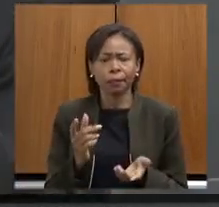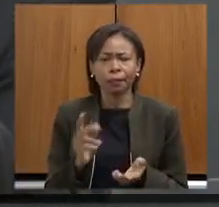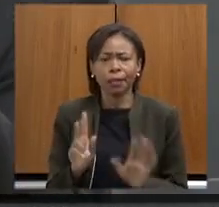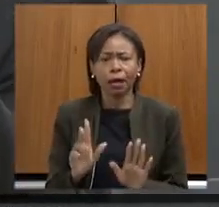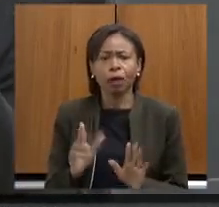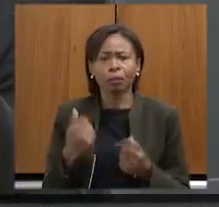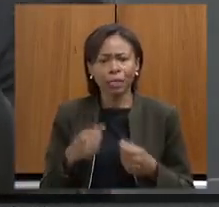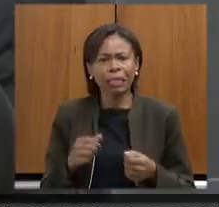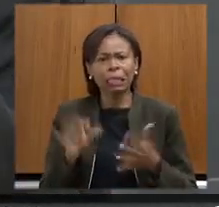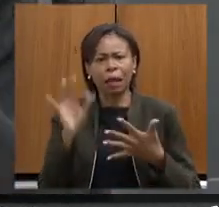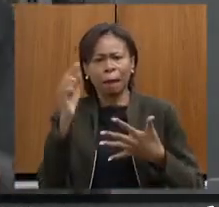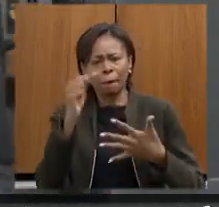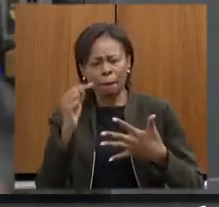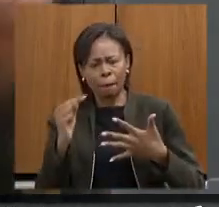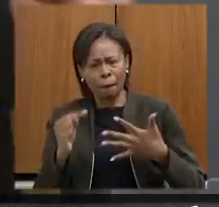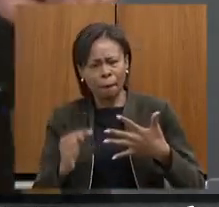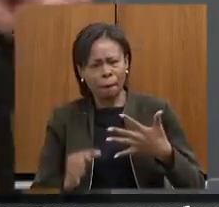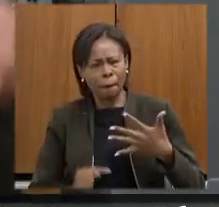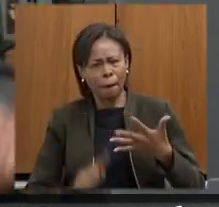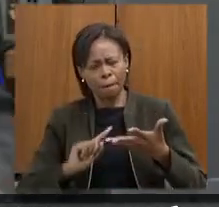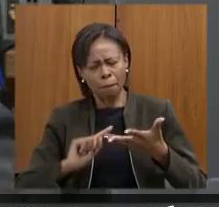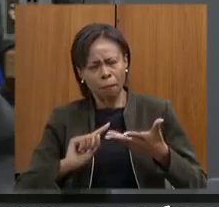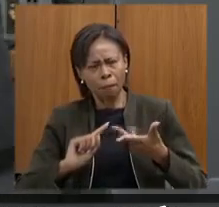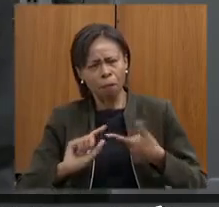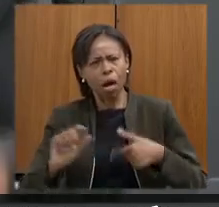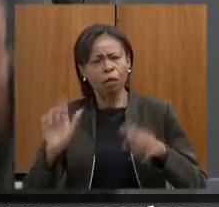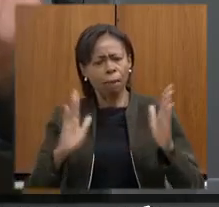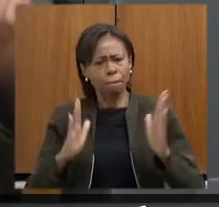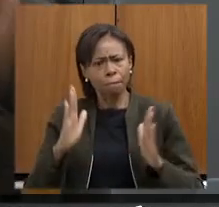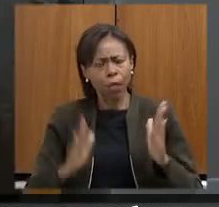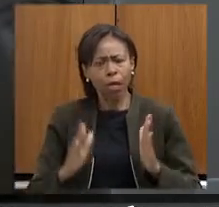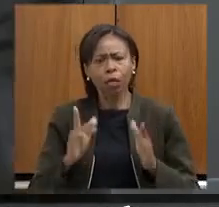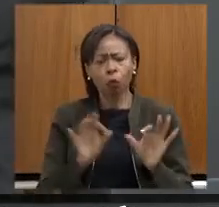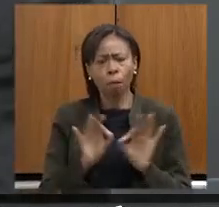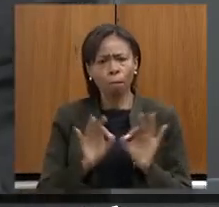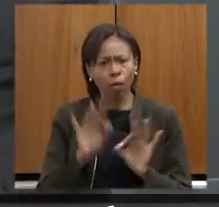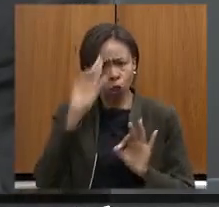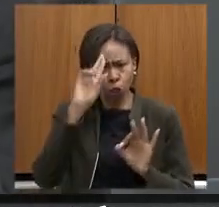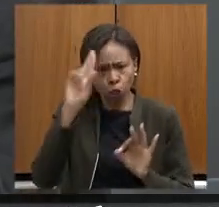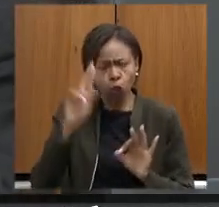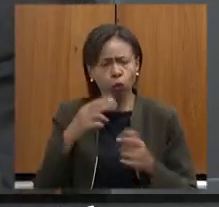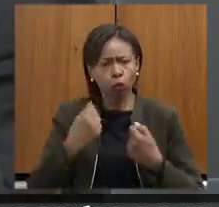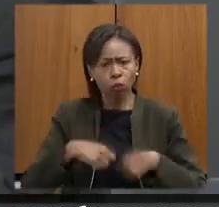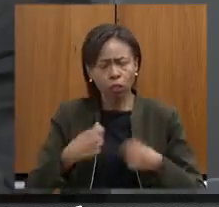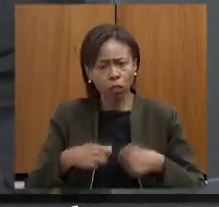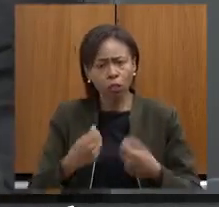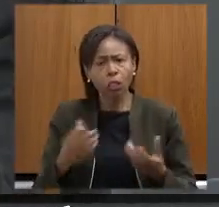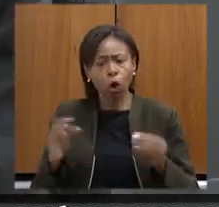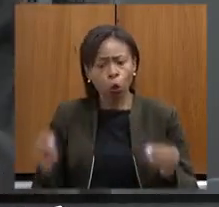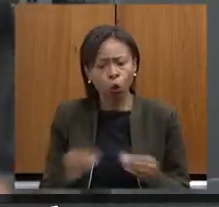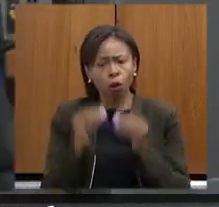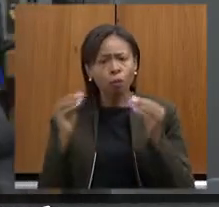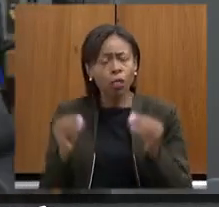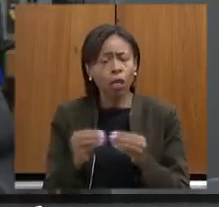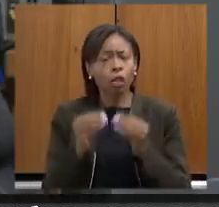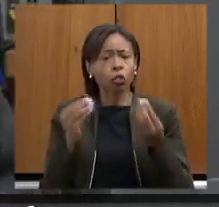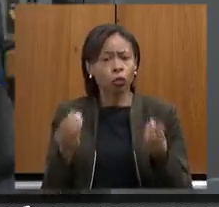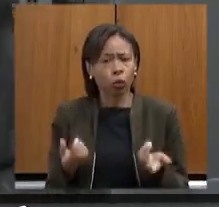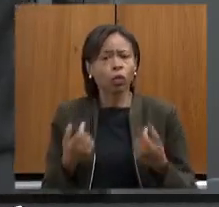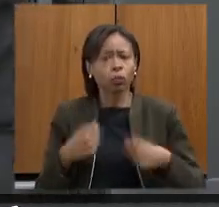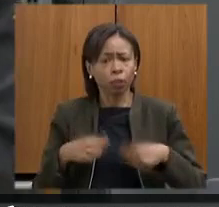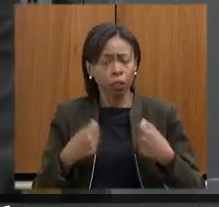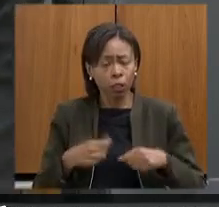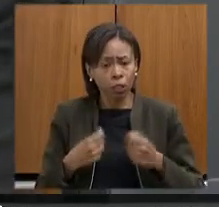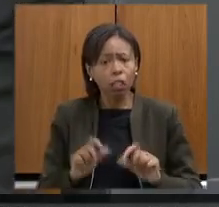complexo tem que ter um plano diretor tem que ter prazo tem que ter compensações para os